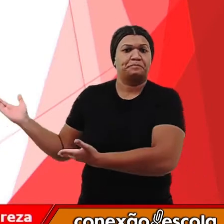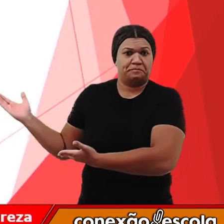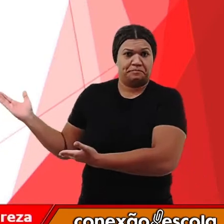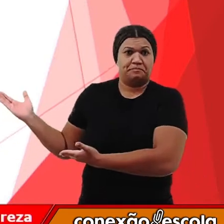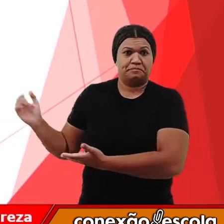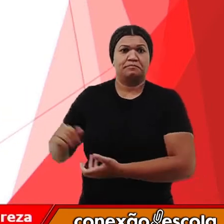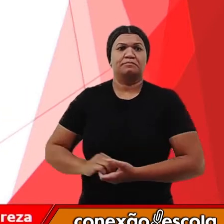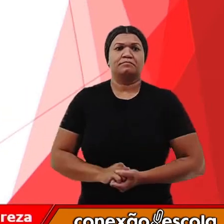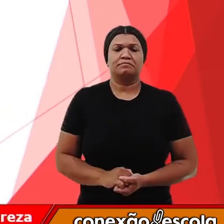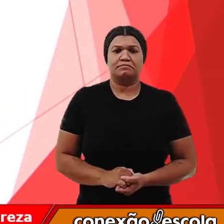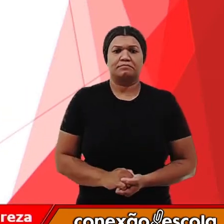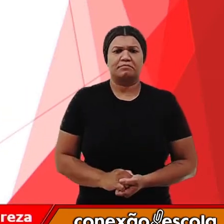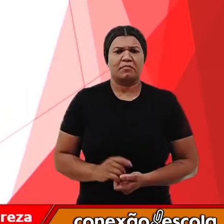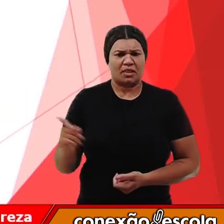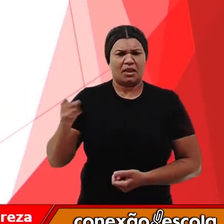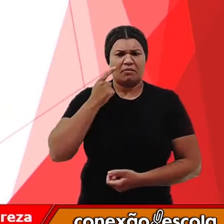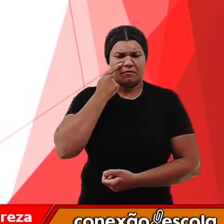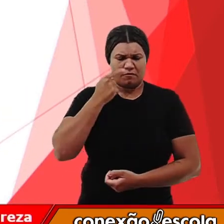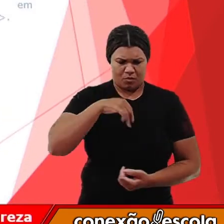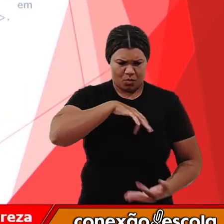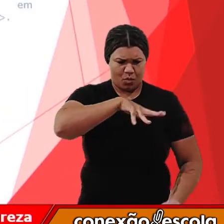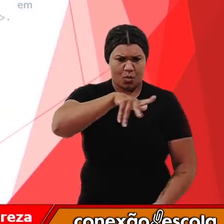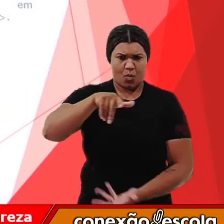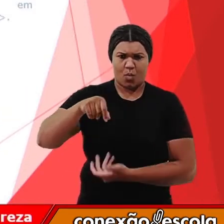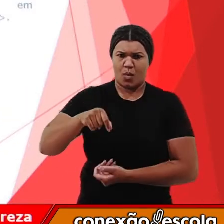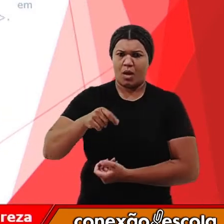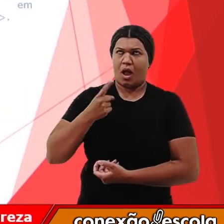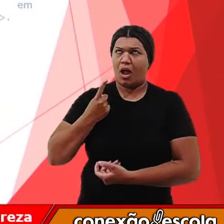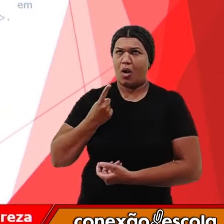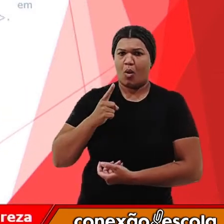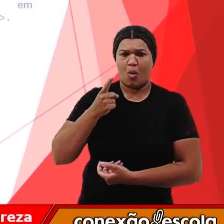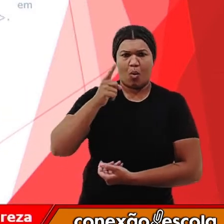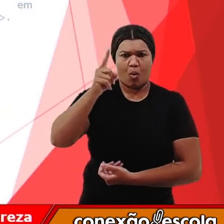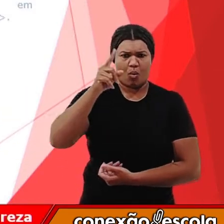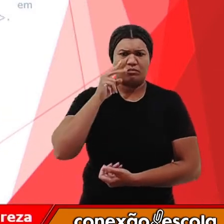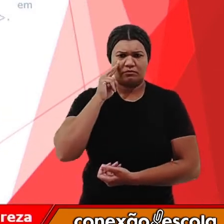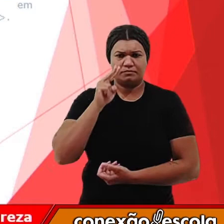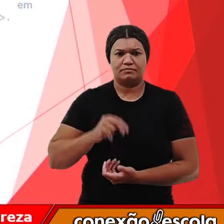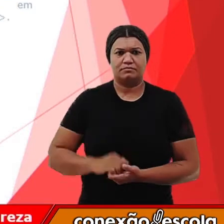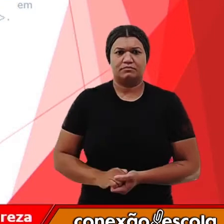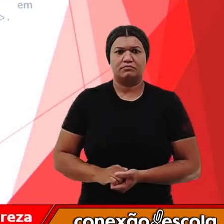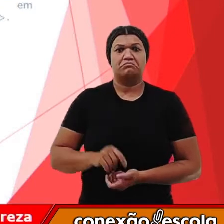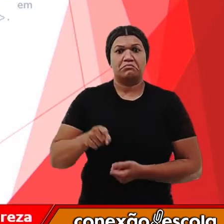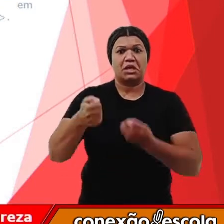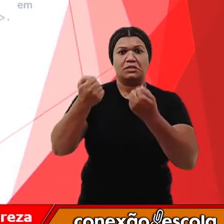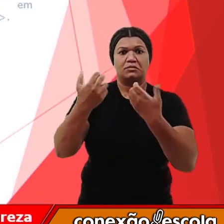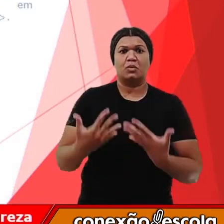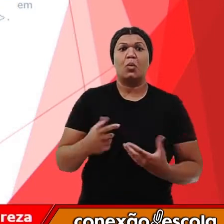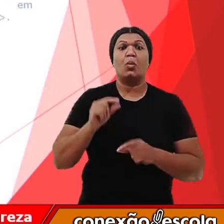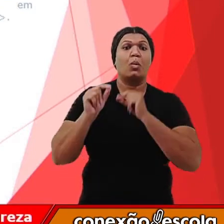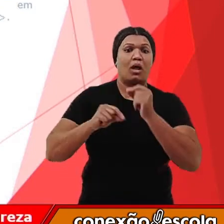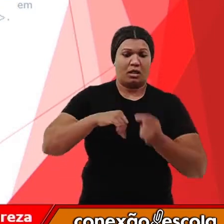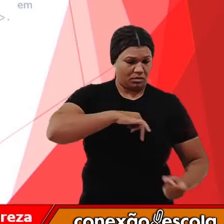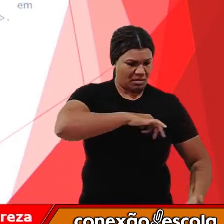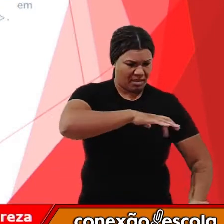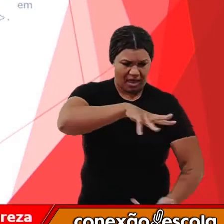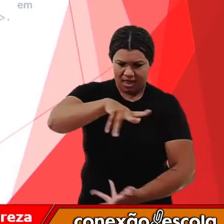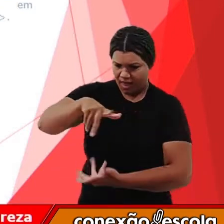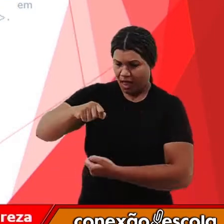quando ele observou o planeta Terra a distância, ele disse o seguinte, a Terra é azul.